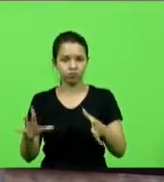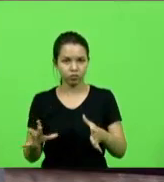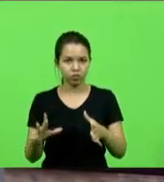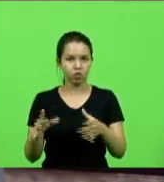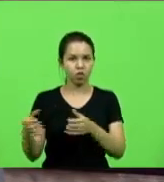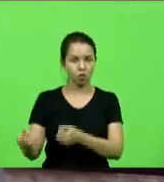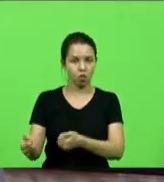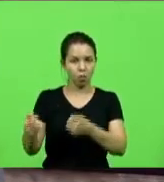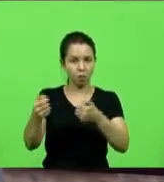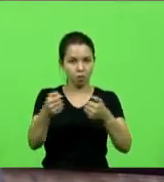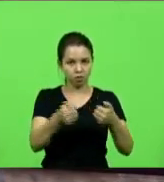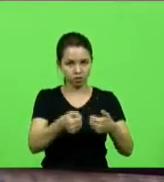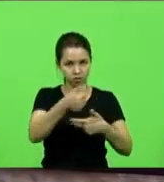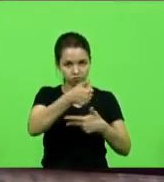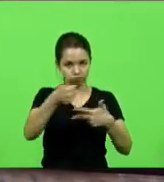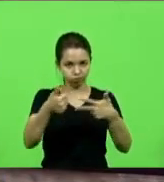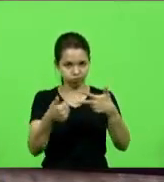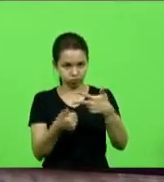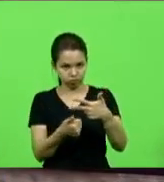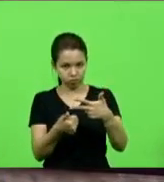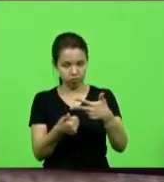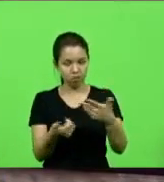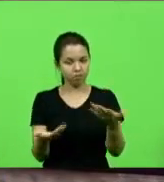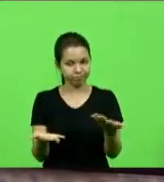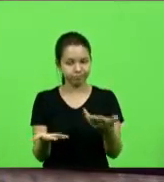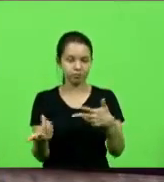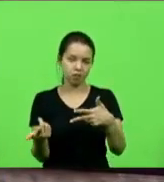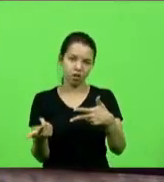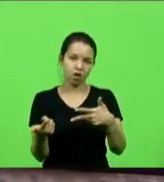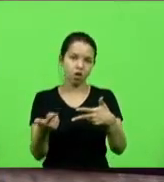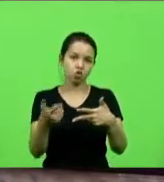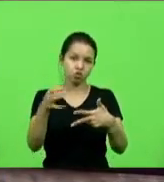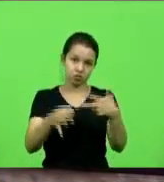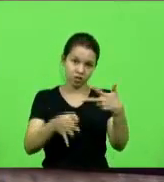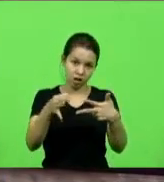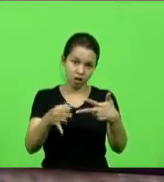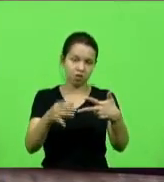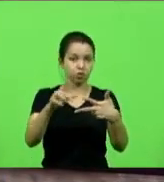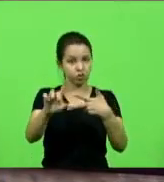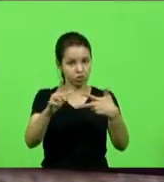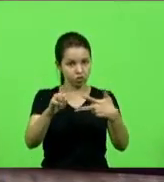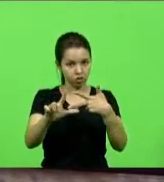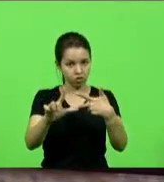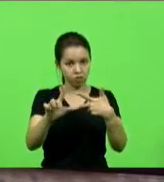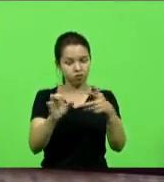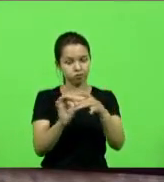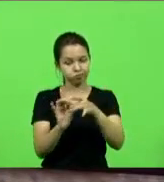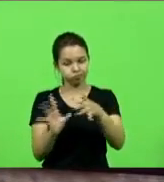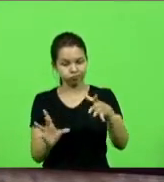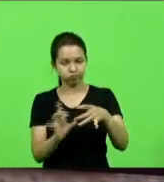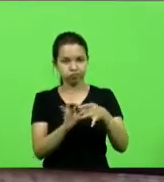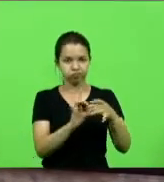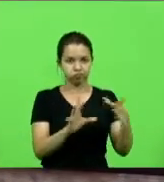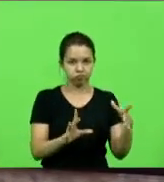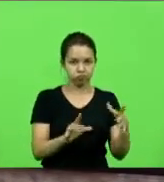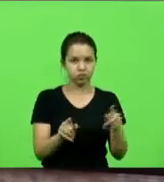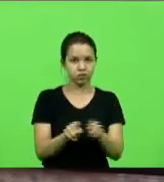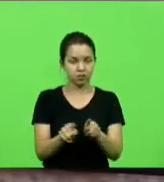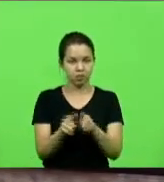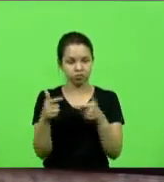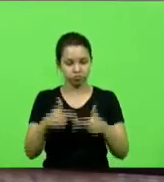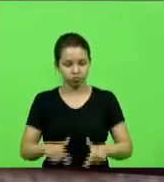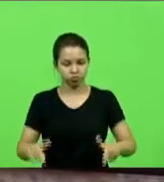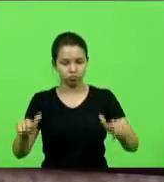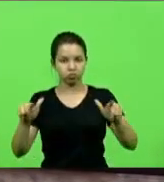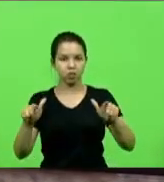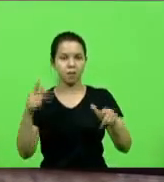do Judiciário e do Legislativo. E, sobretudo, também a imunidade parlamentar e os ritos